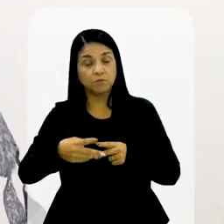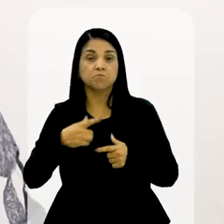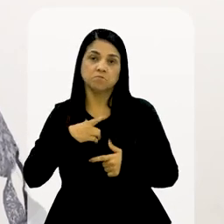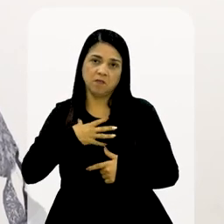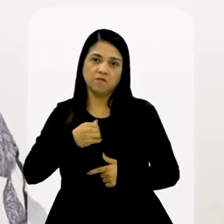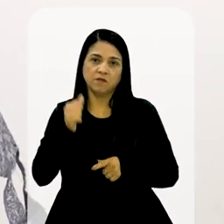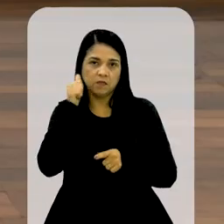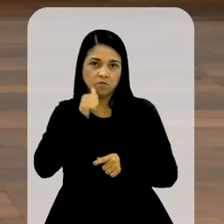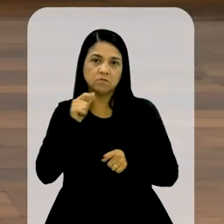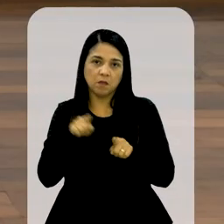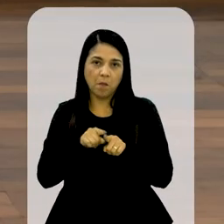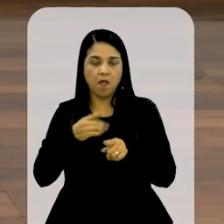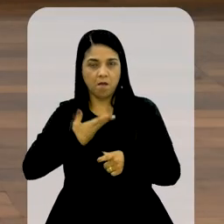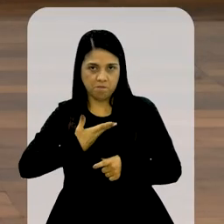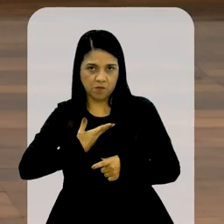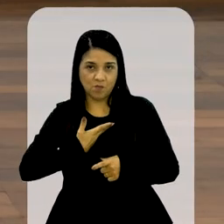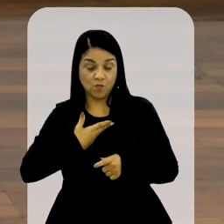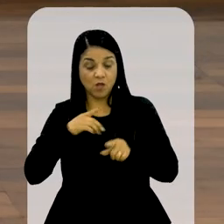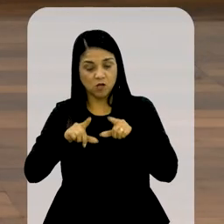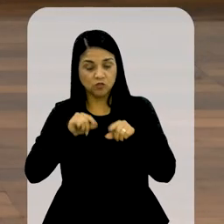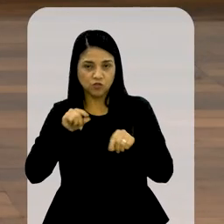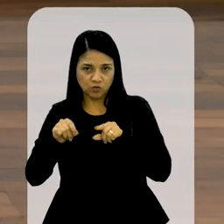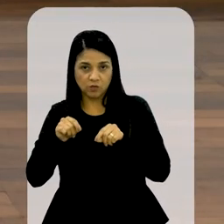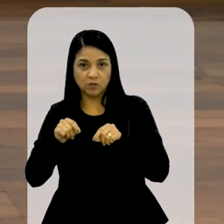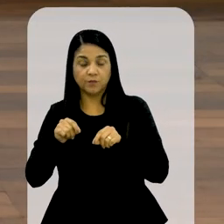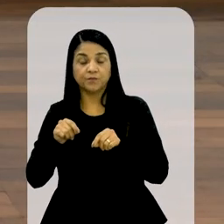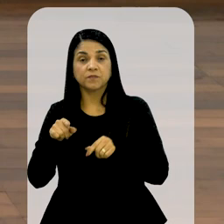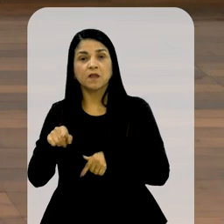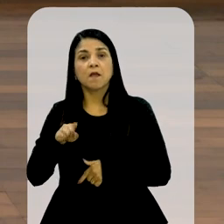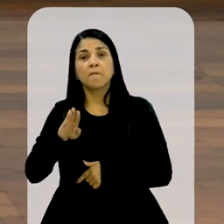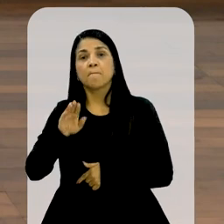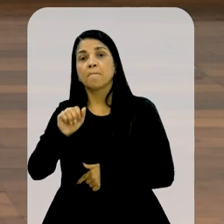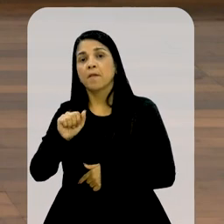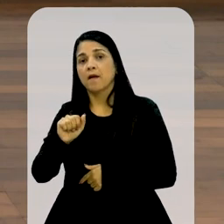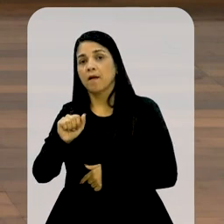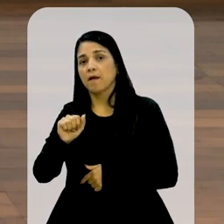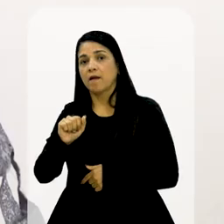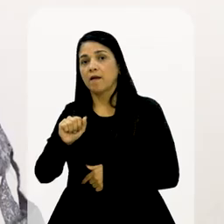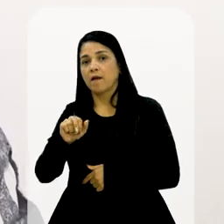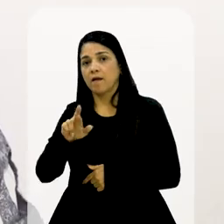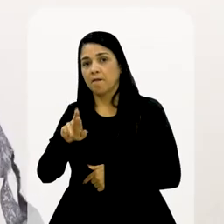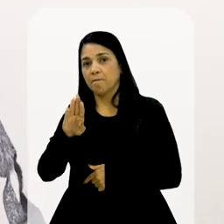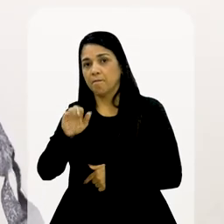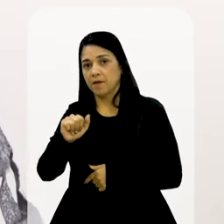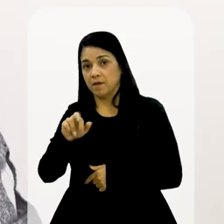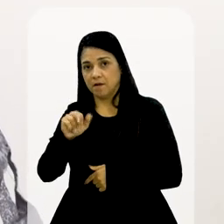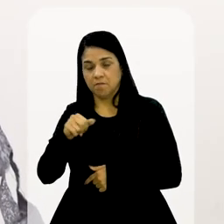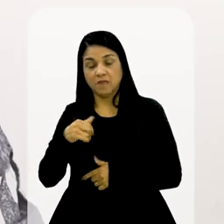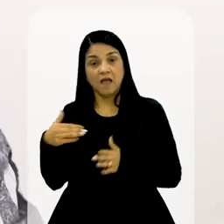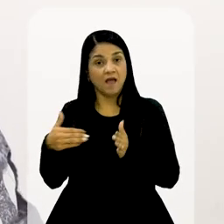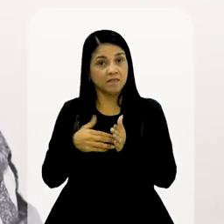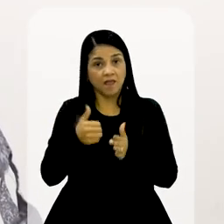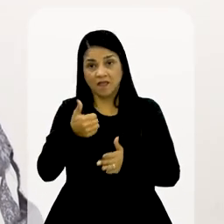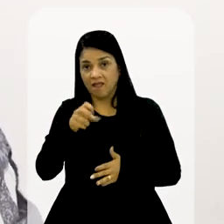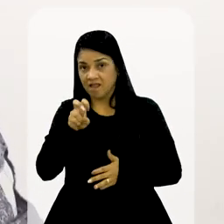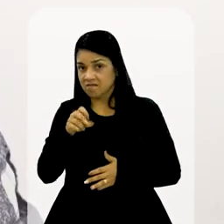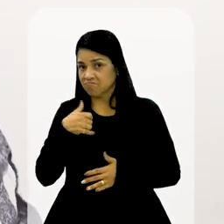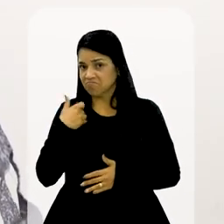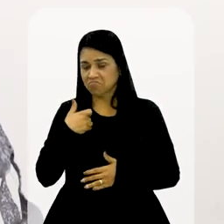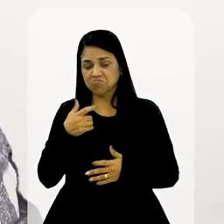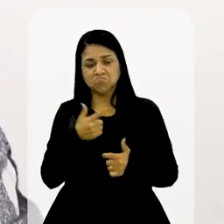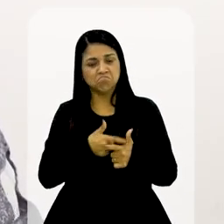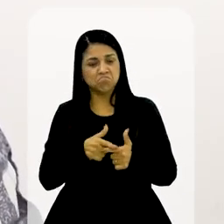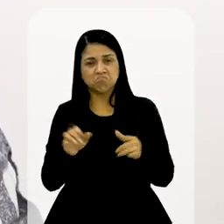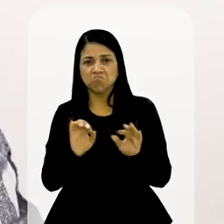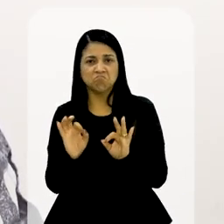E, consequentemente, os dela também. É. Os amigos dela, a Bárbara, até os 15 anos, não me deu